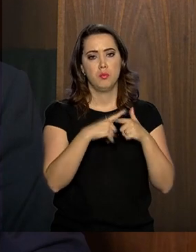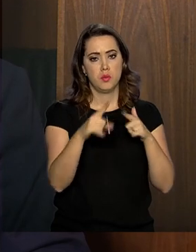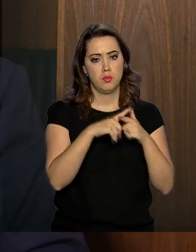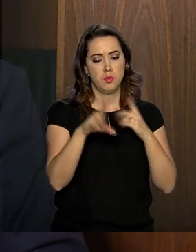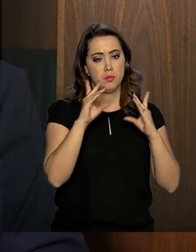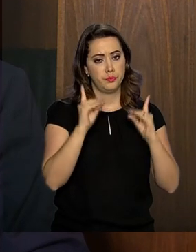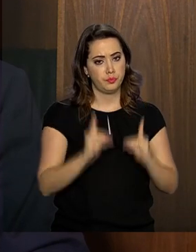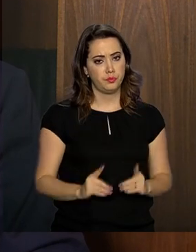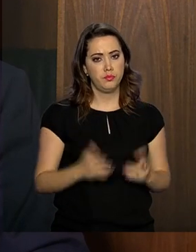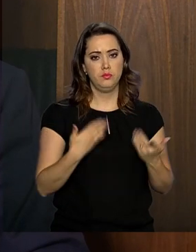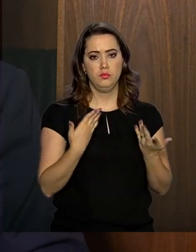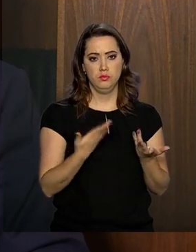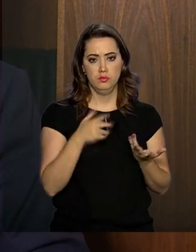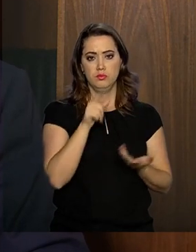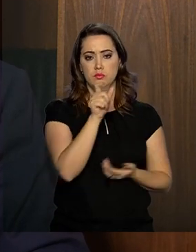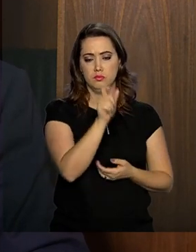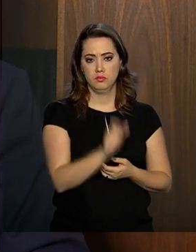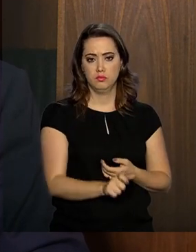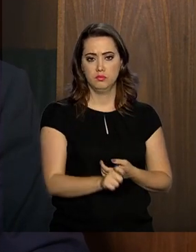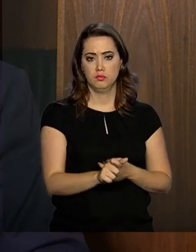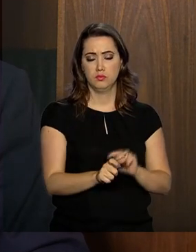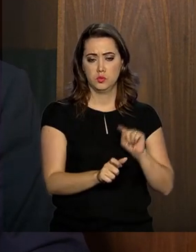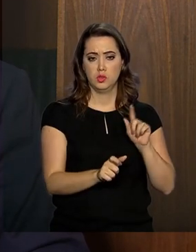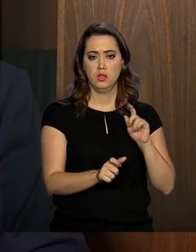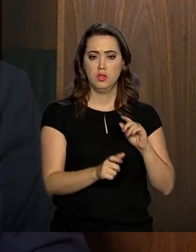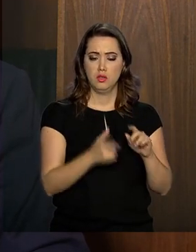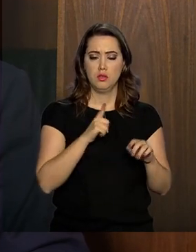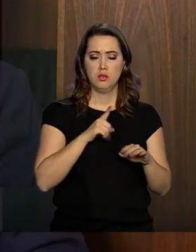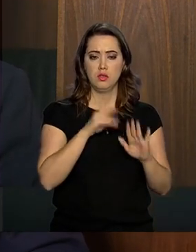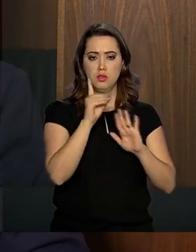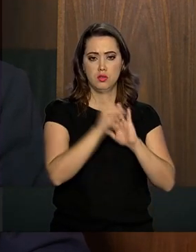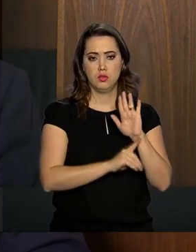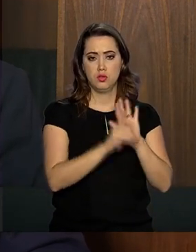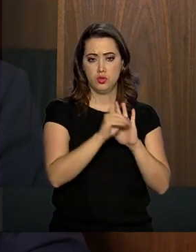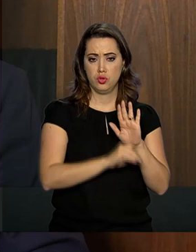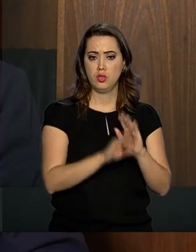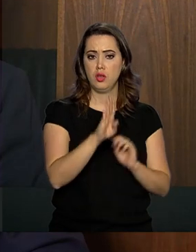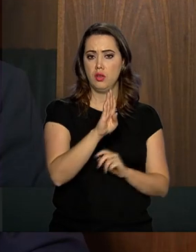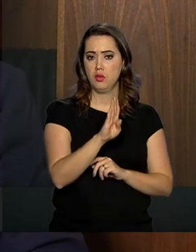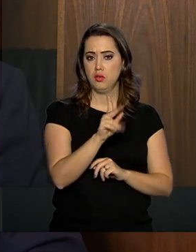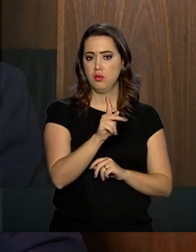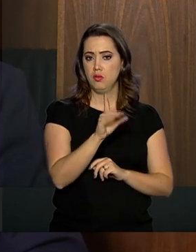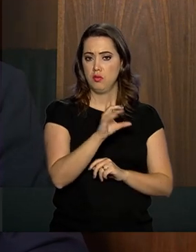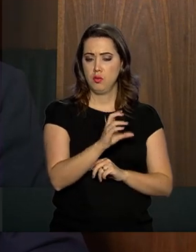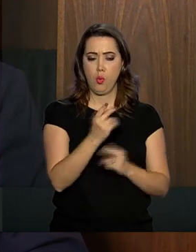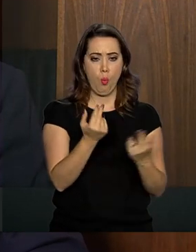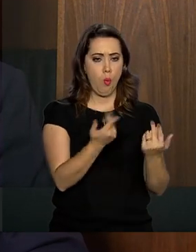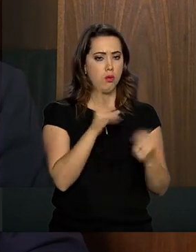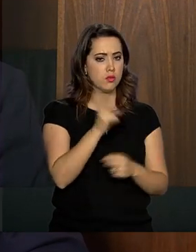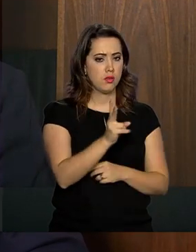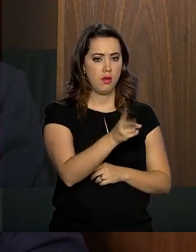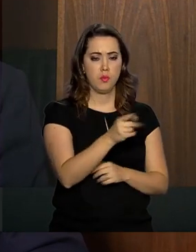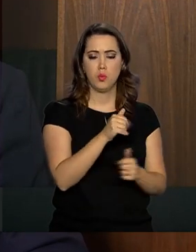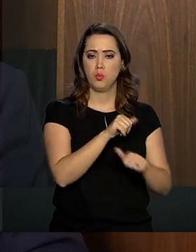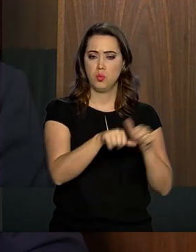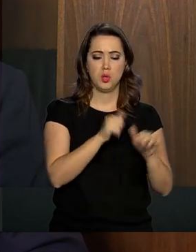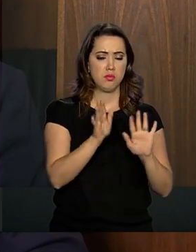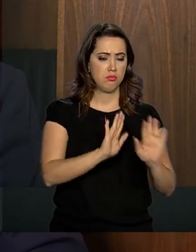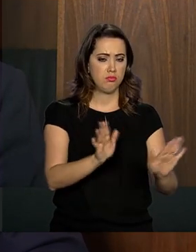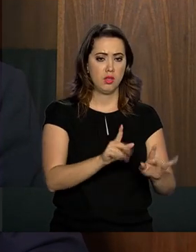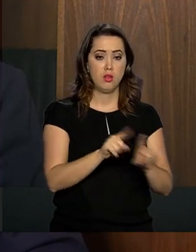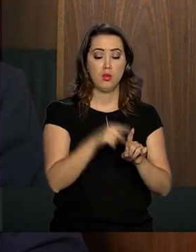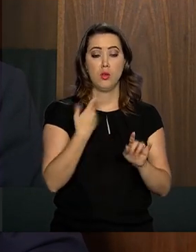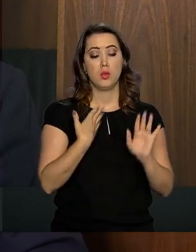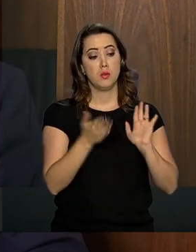problema de deficiência, ele passa a ter direito ao BPC, como sempre foi. Não há alteração. A alteração que nós estamos